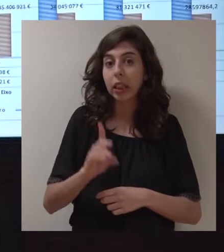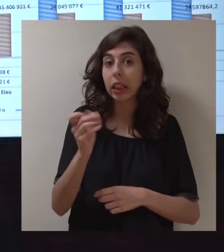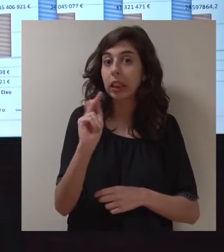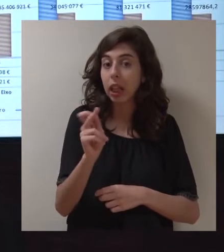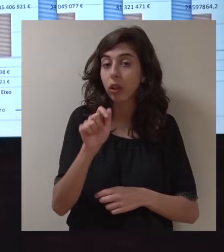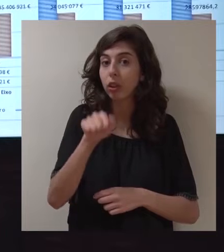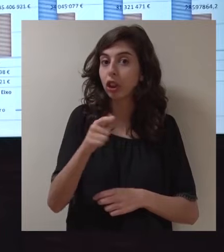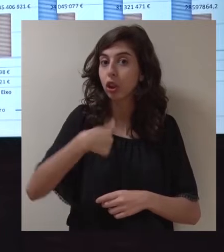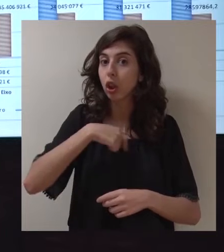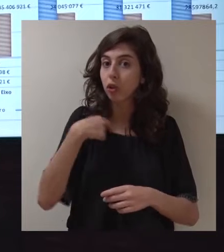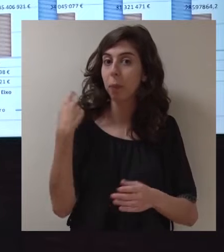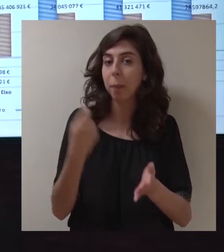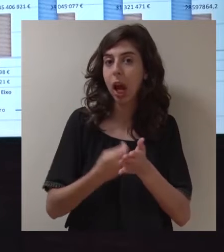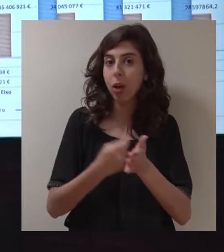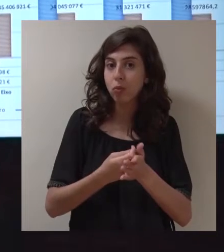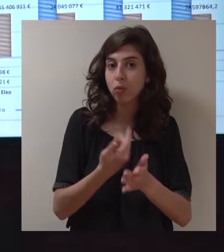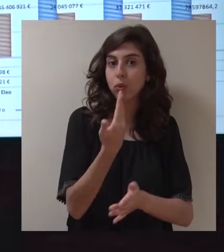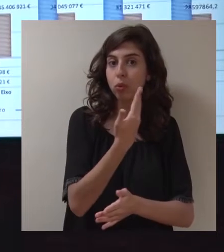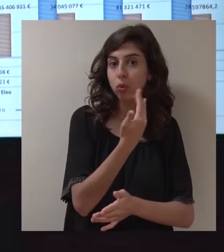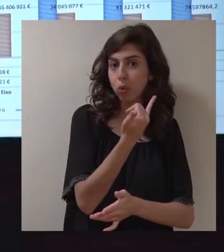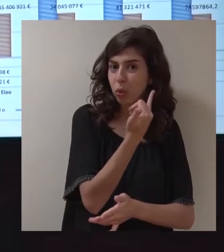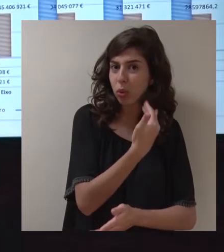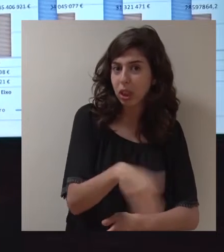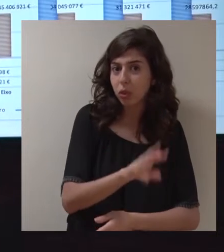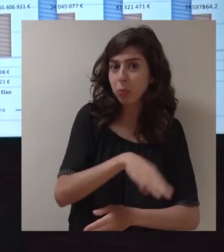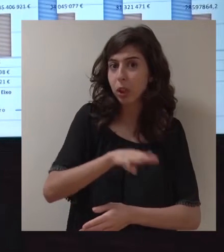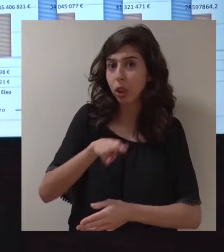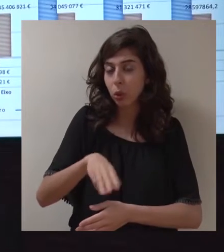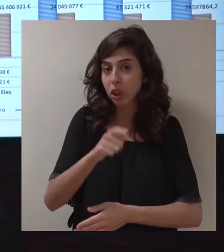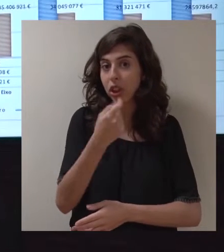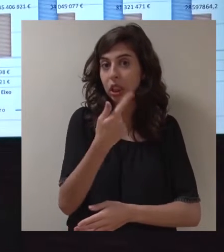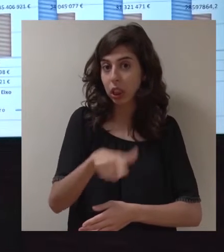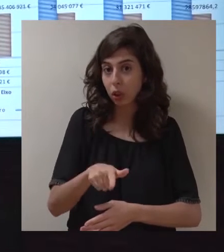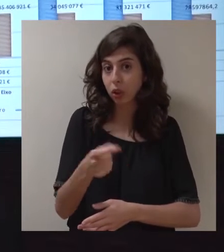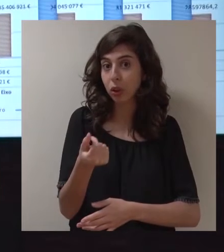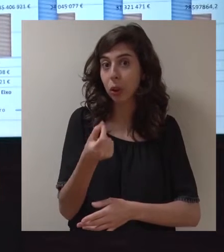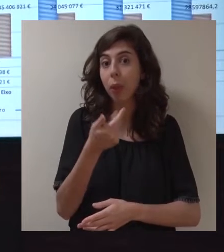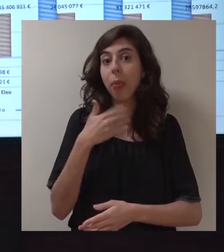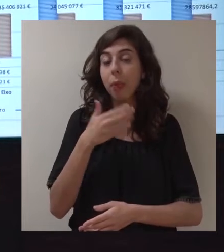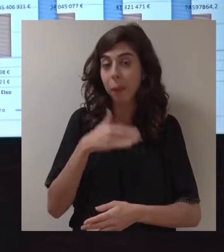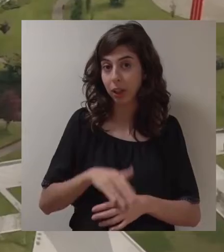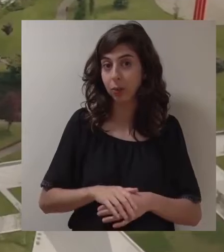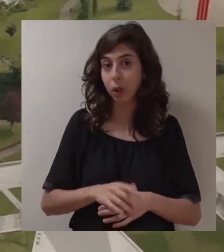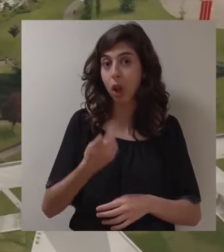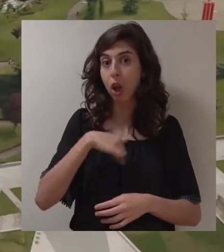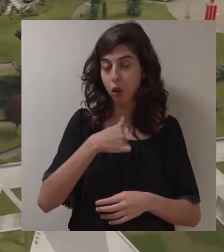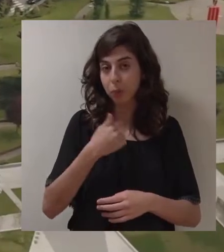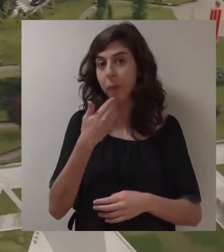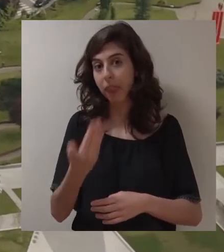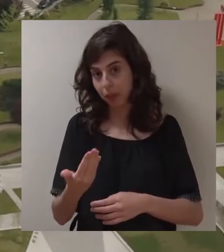Nestes seis anos, nós pagámos cerca de 200 milhões de euros de passivo.